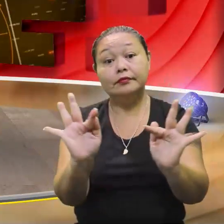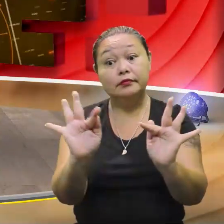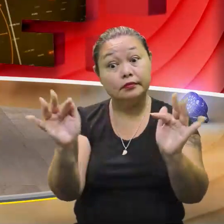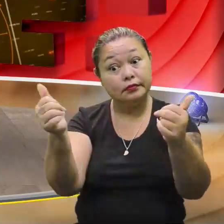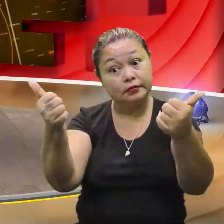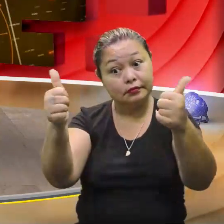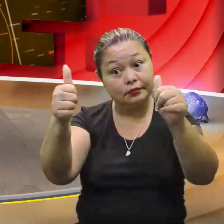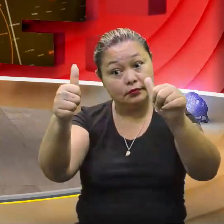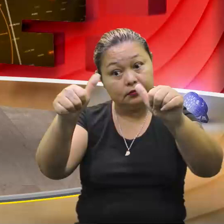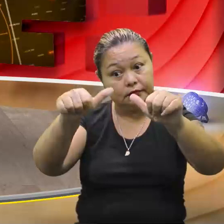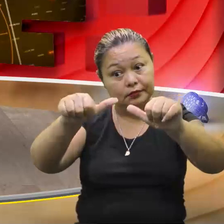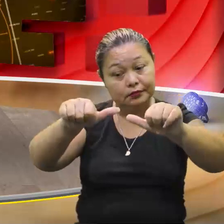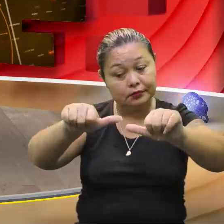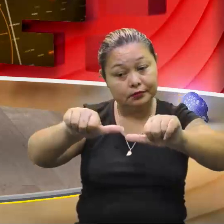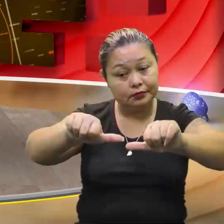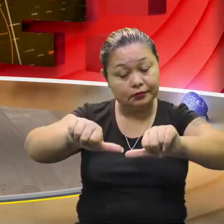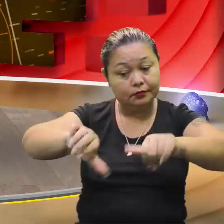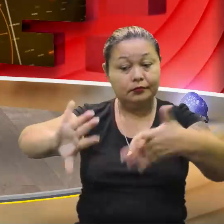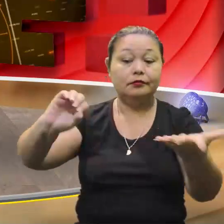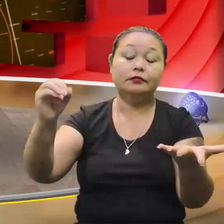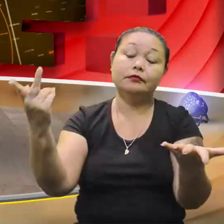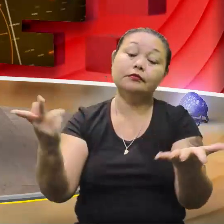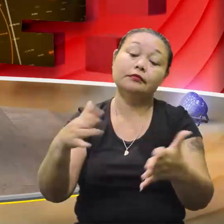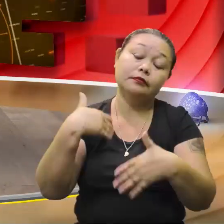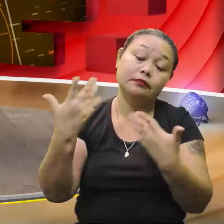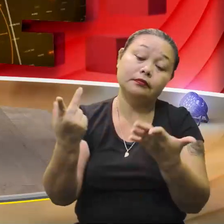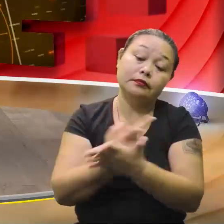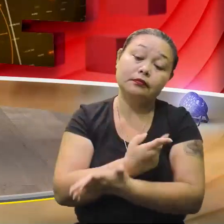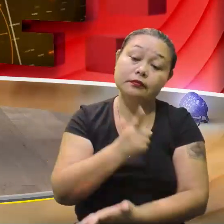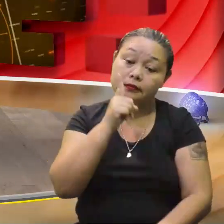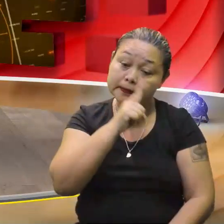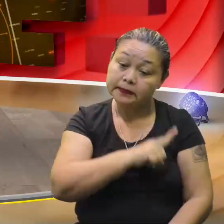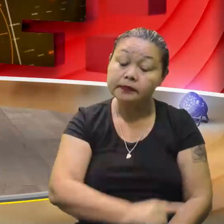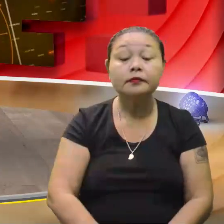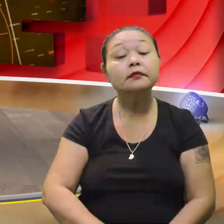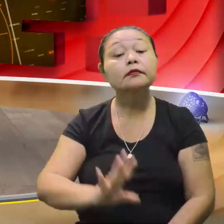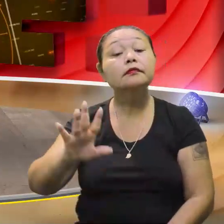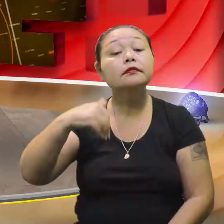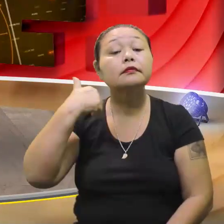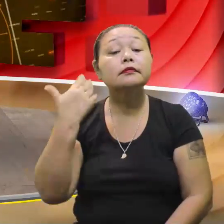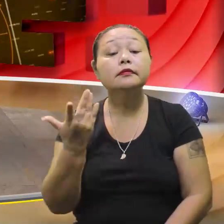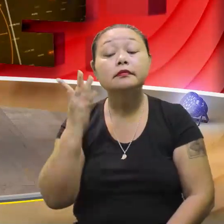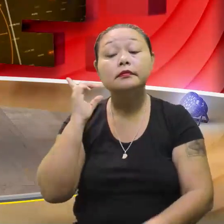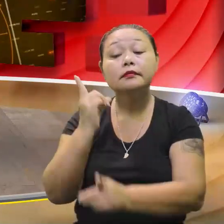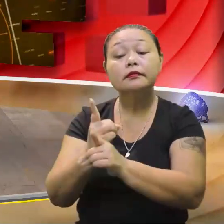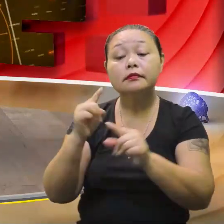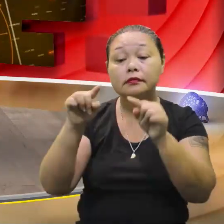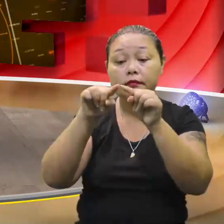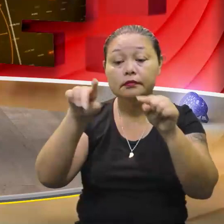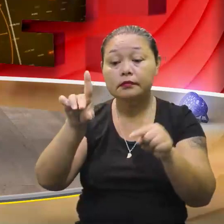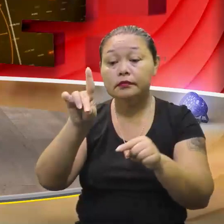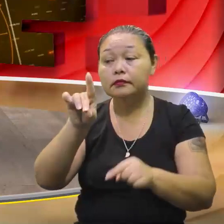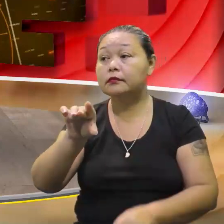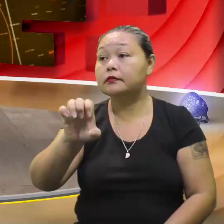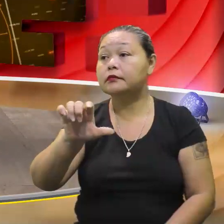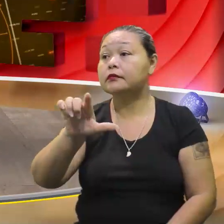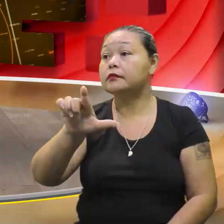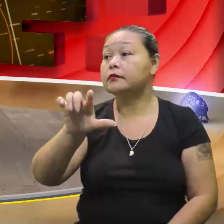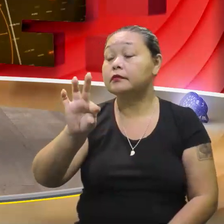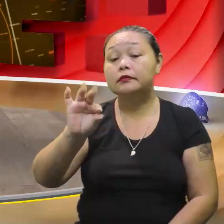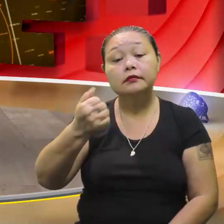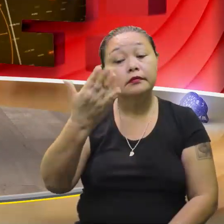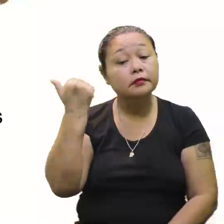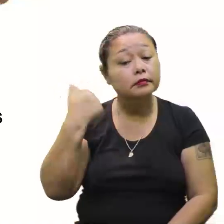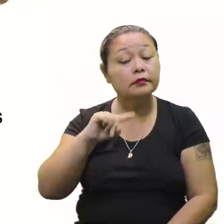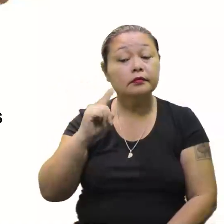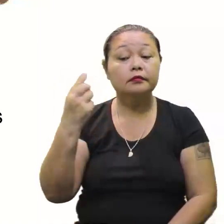resultado equivocado, tá bom? Como a gente já achou o delta, a gente consegue resolver agora aplicando.